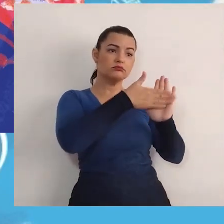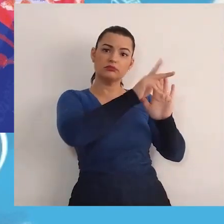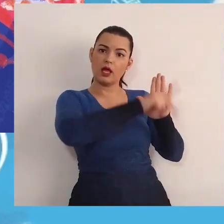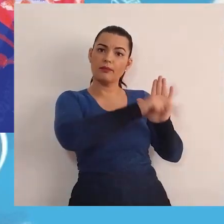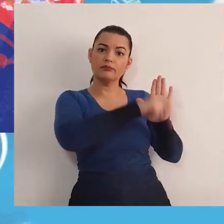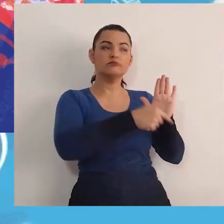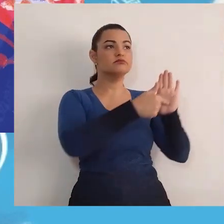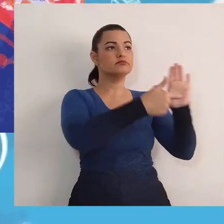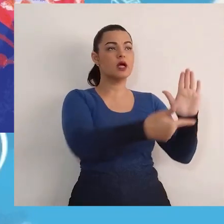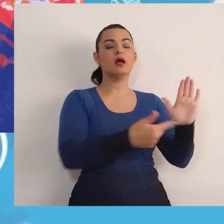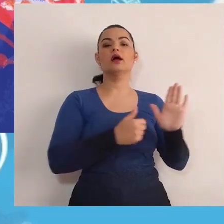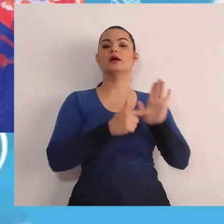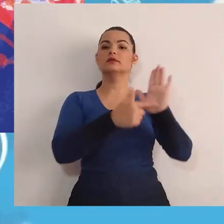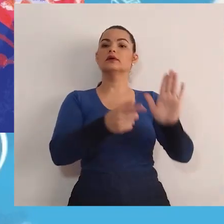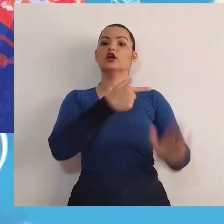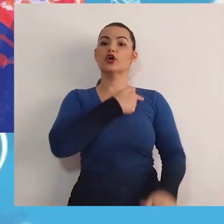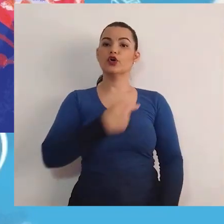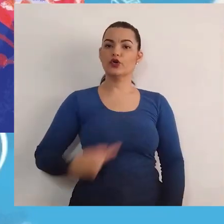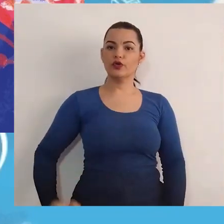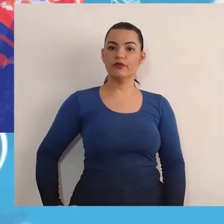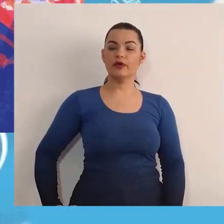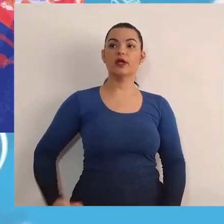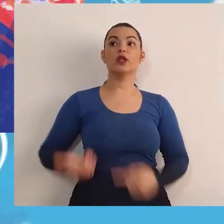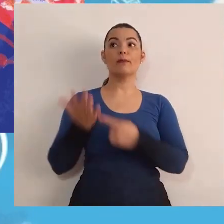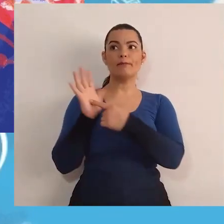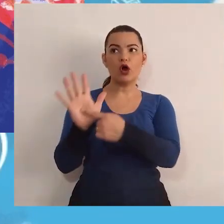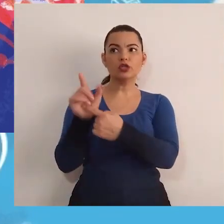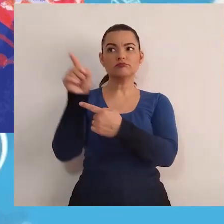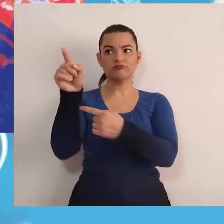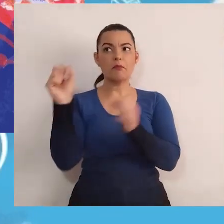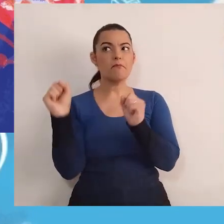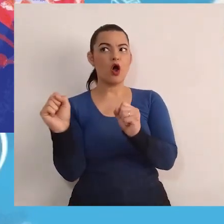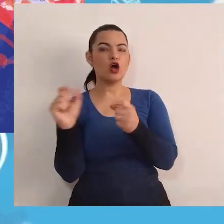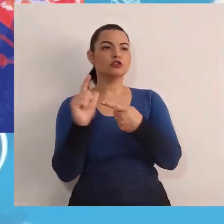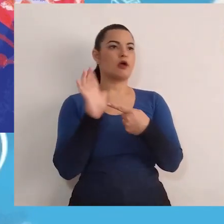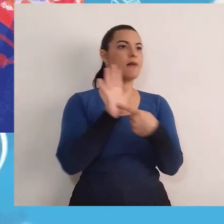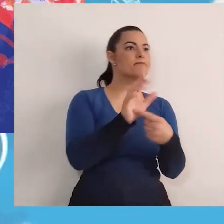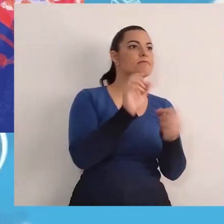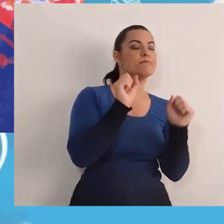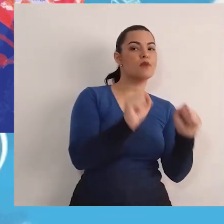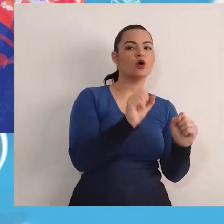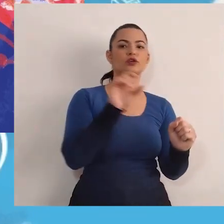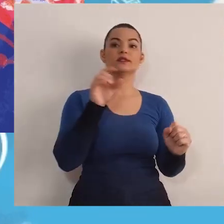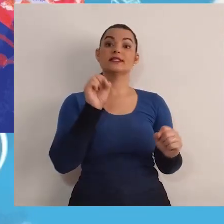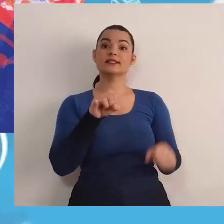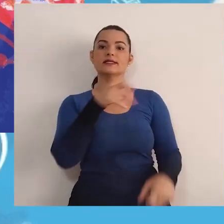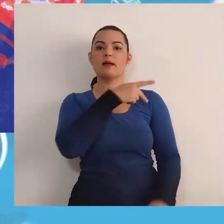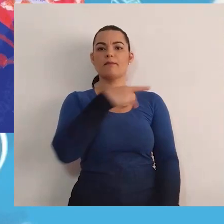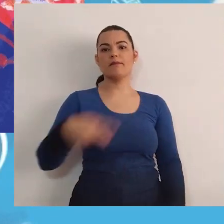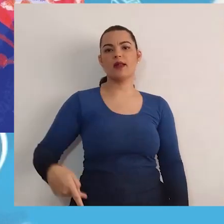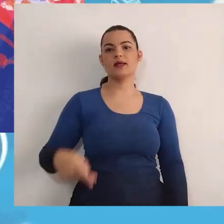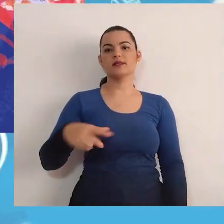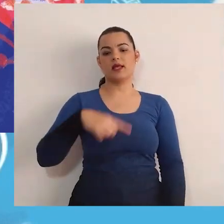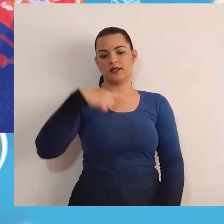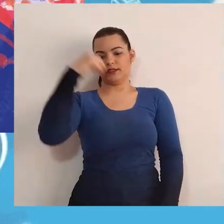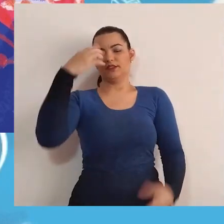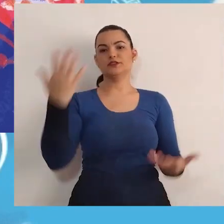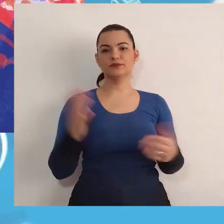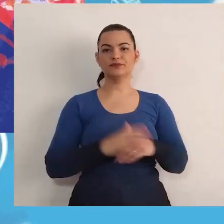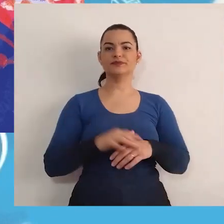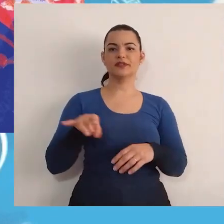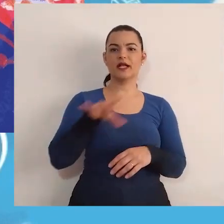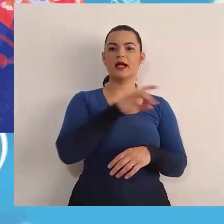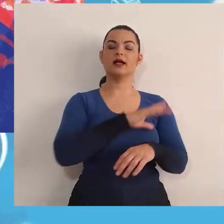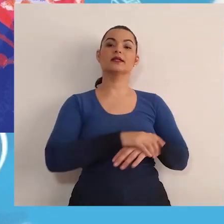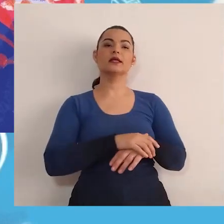as vantagens que cada um teriam se eles fossem presidentes. Participaram de programas de TV,